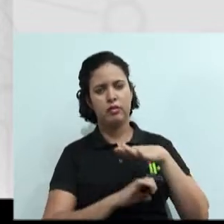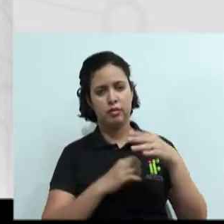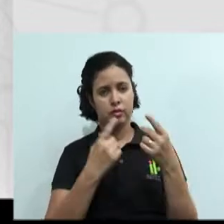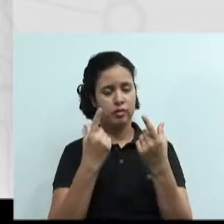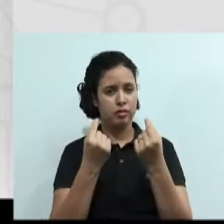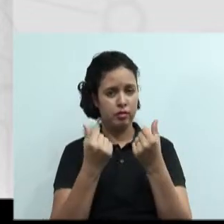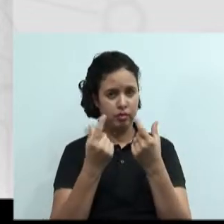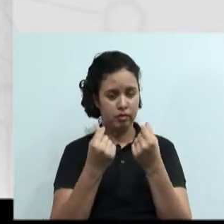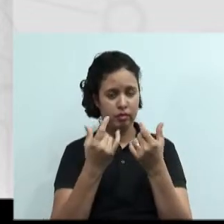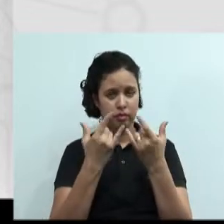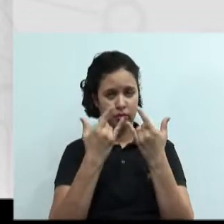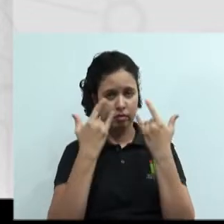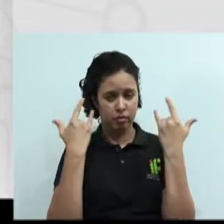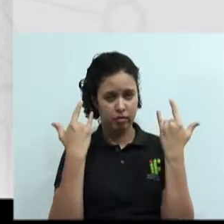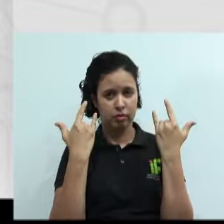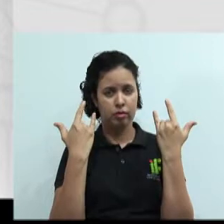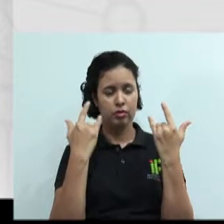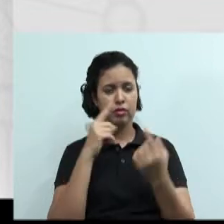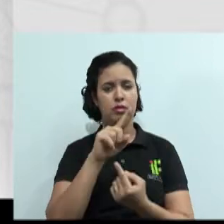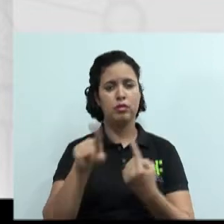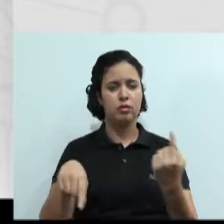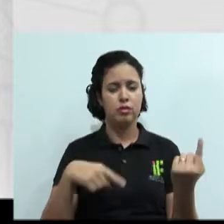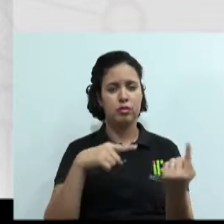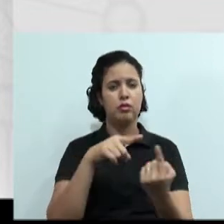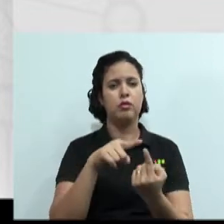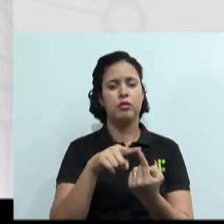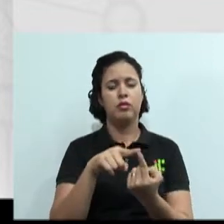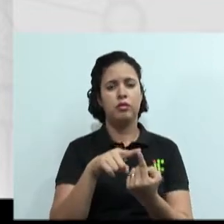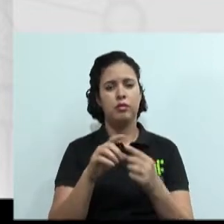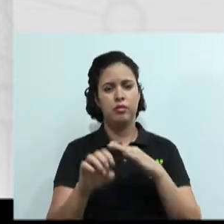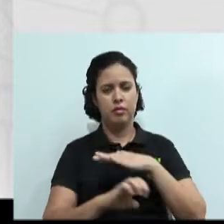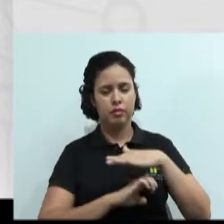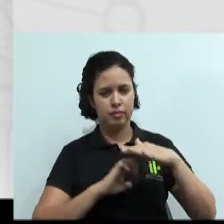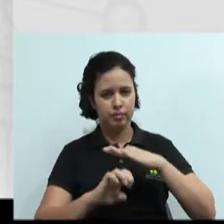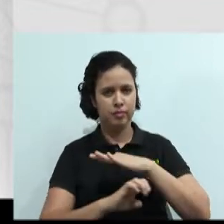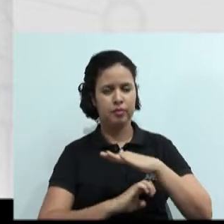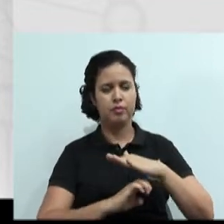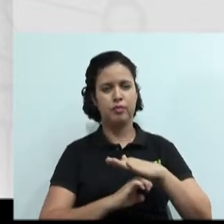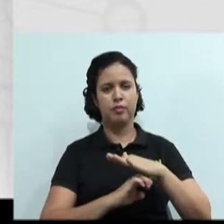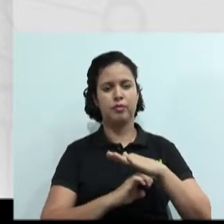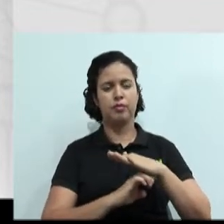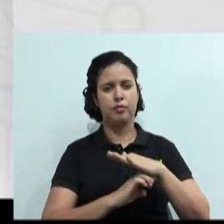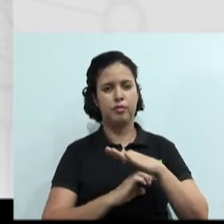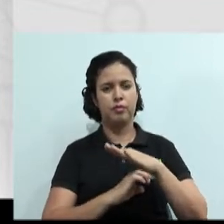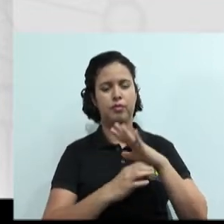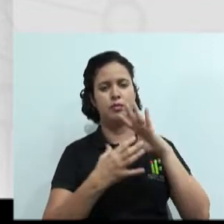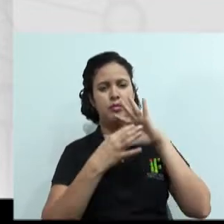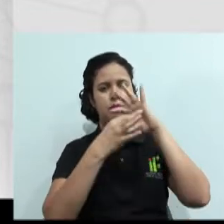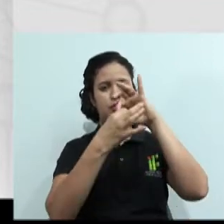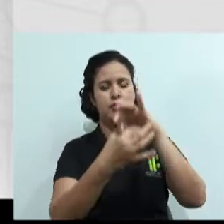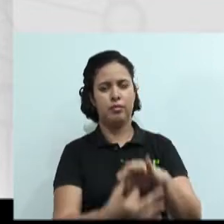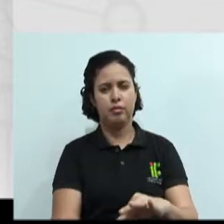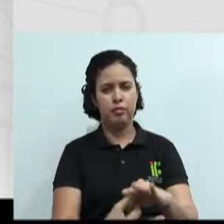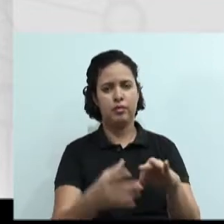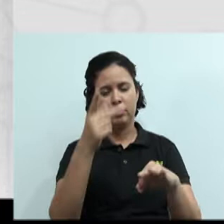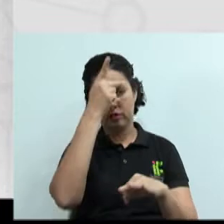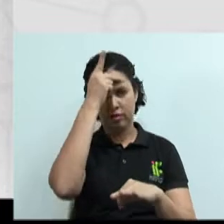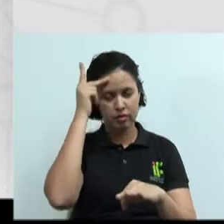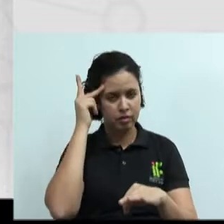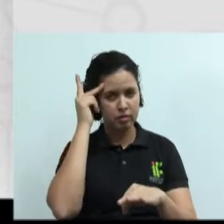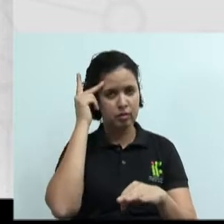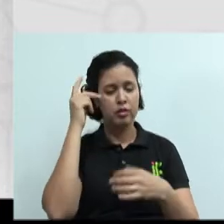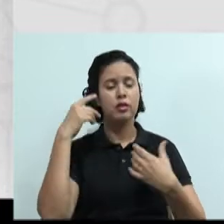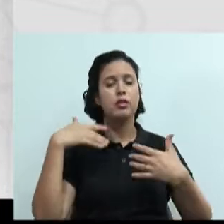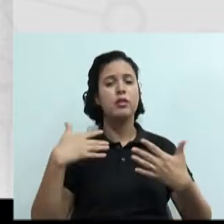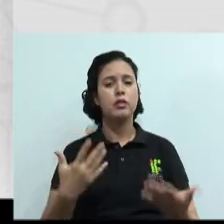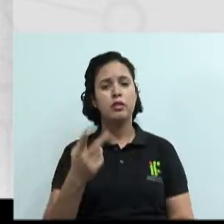das empresas e os objetivos das empresas vão depender unicamente e exclusivamente das pessoas. Então,